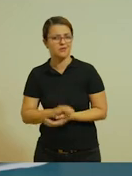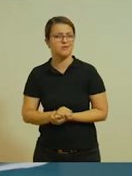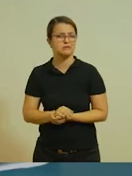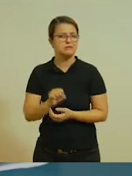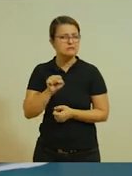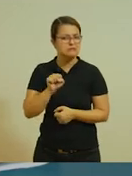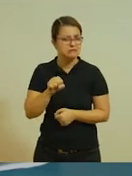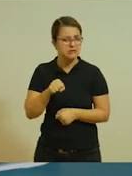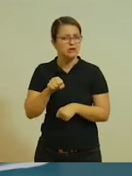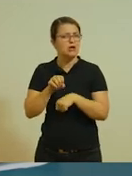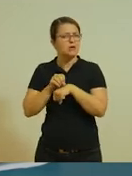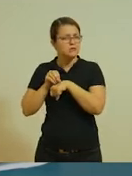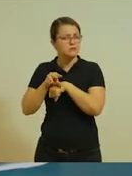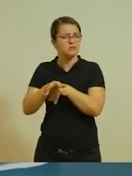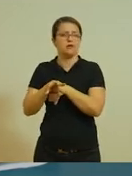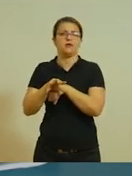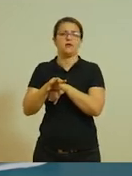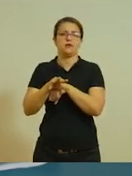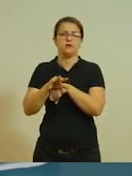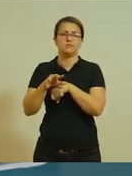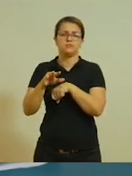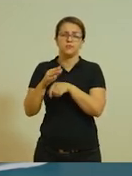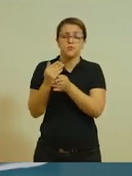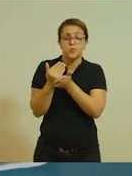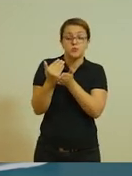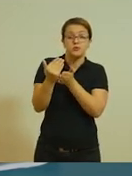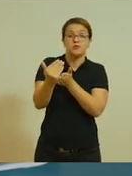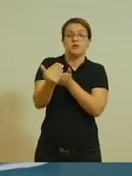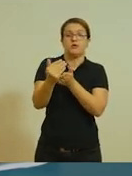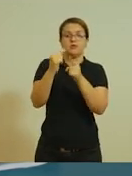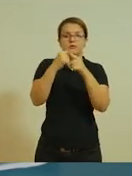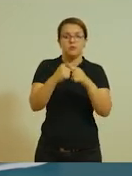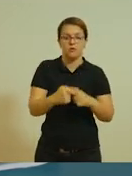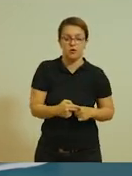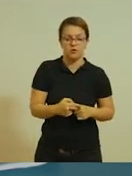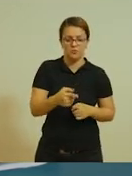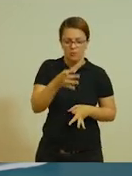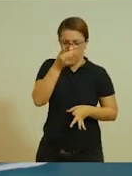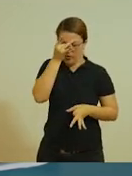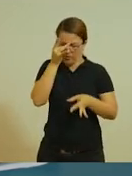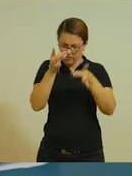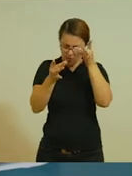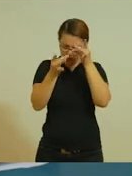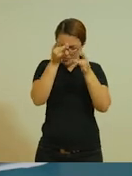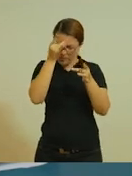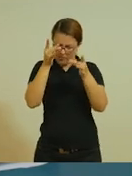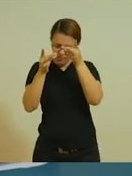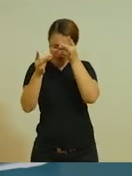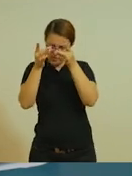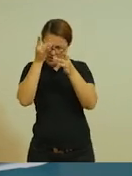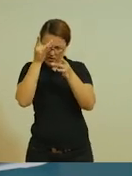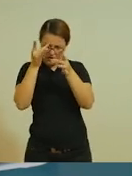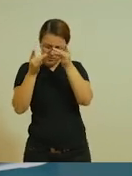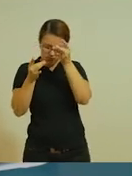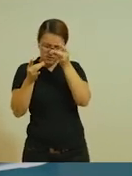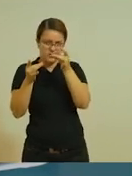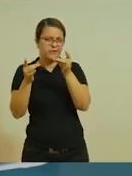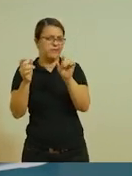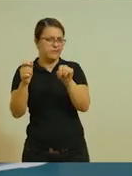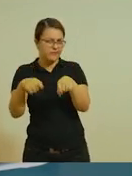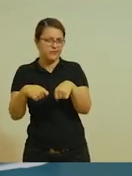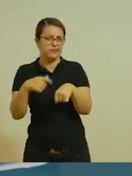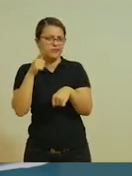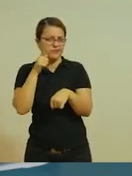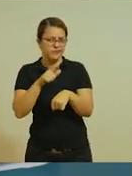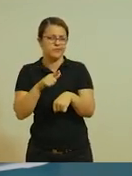aqui que podem ajudar vocês a começar a memorizar a tabuada. Porque memorizando a tabuada, vocês vão conseguir